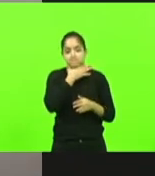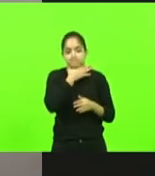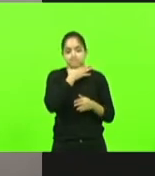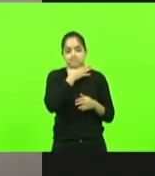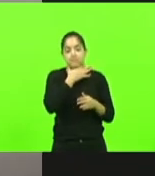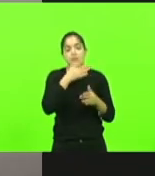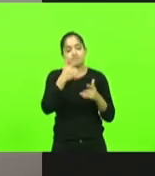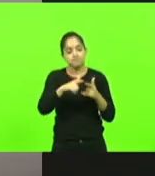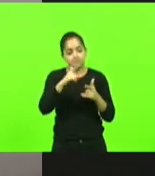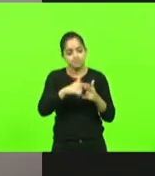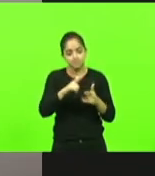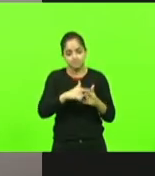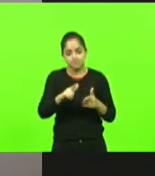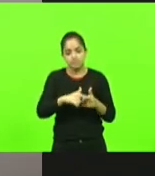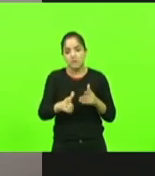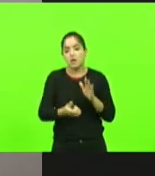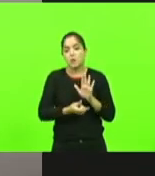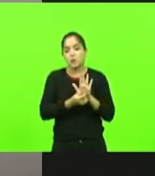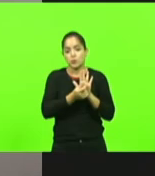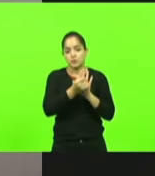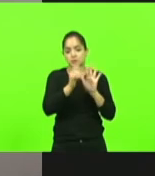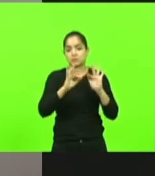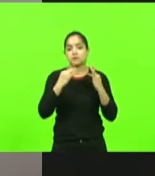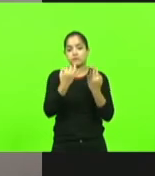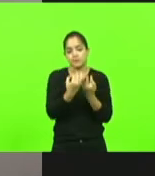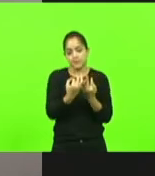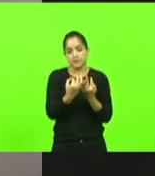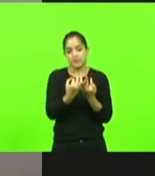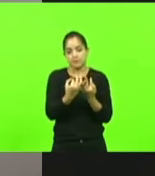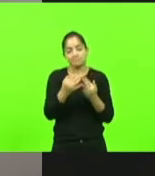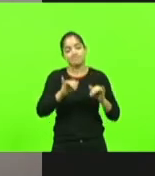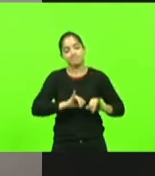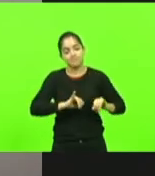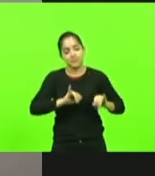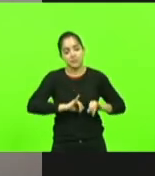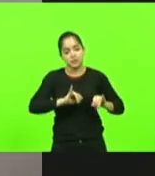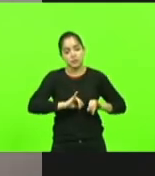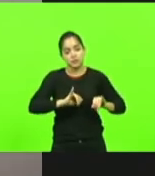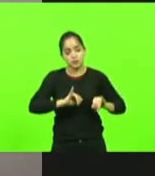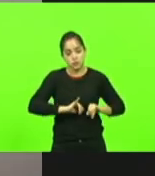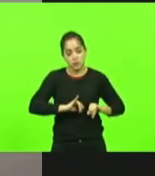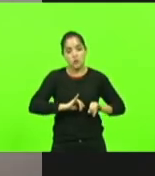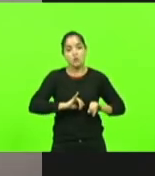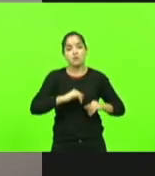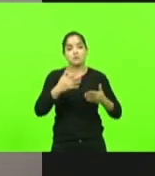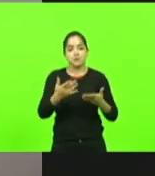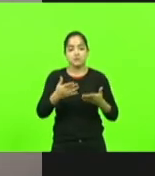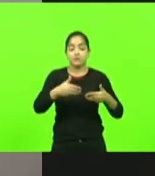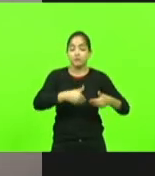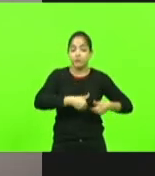o orçamento familiar, que sofrem com a volta da fome,